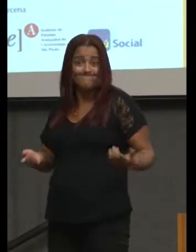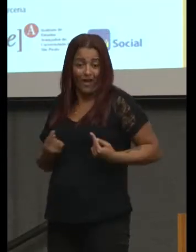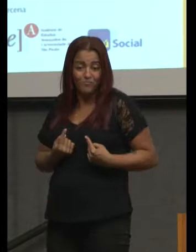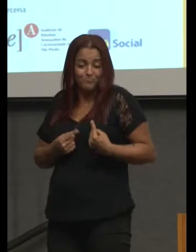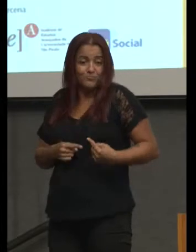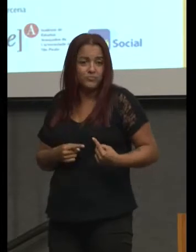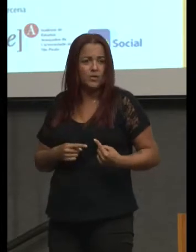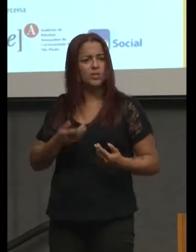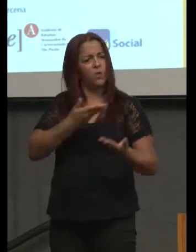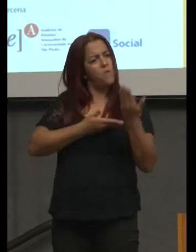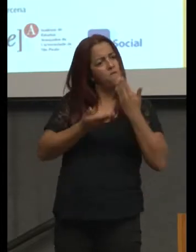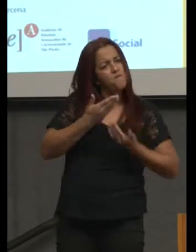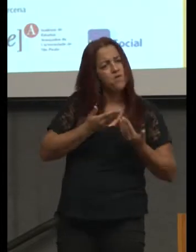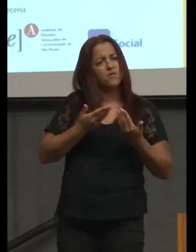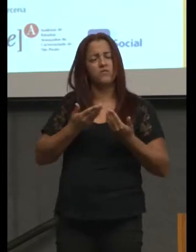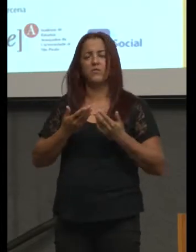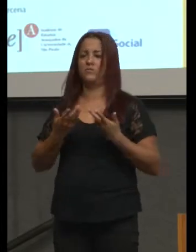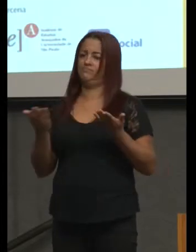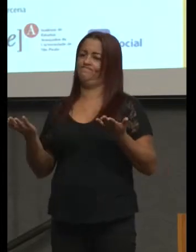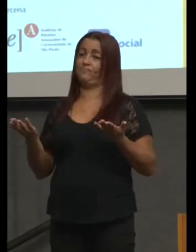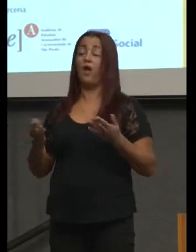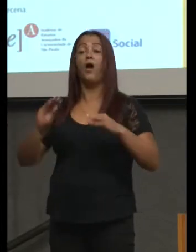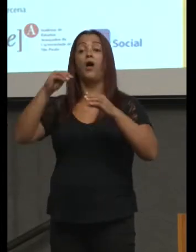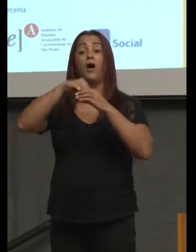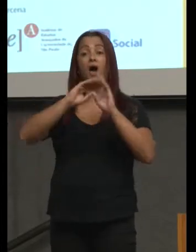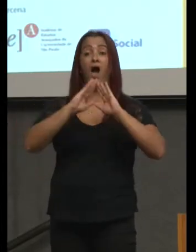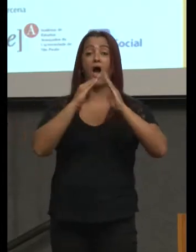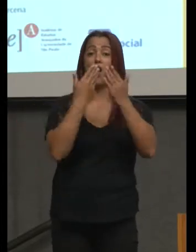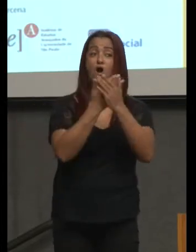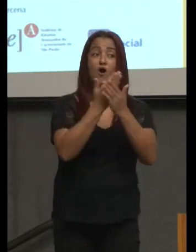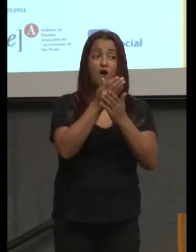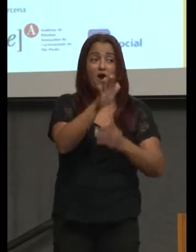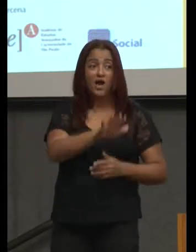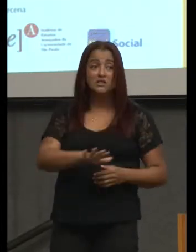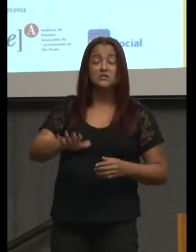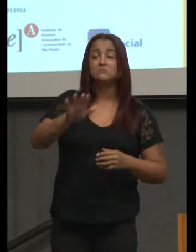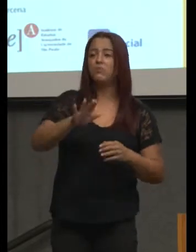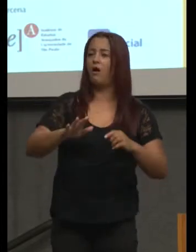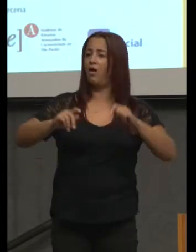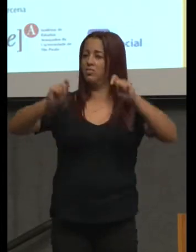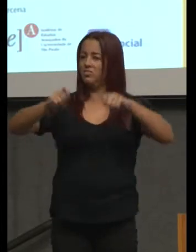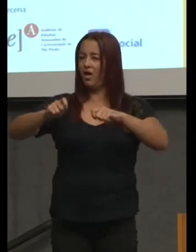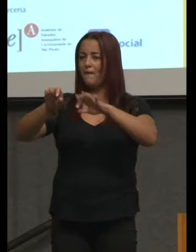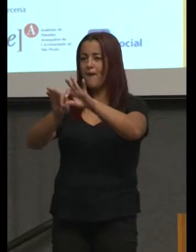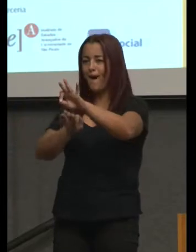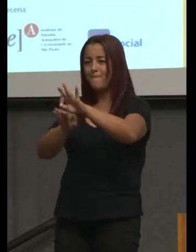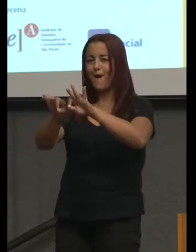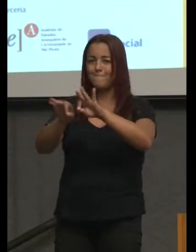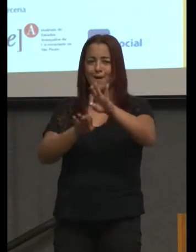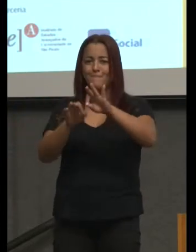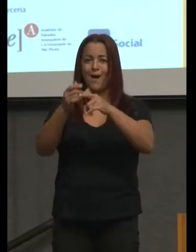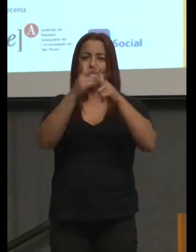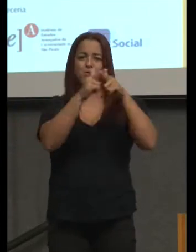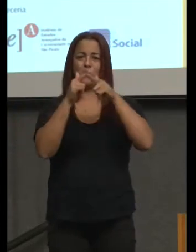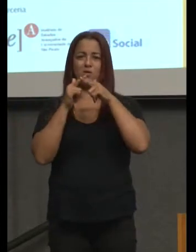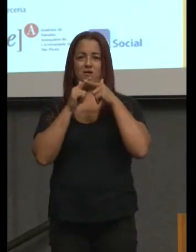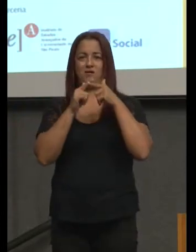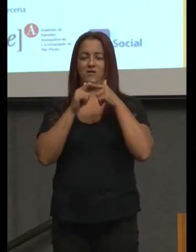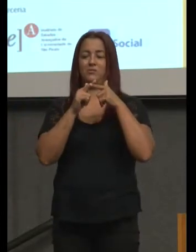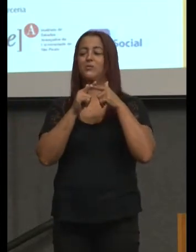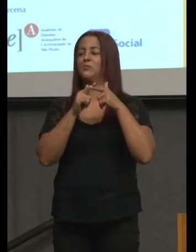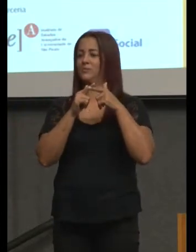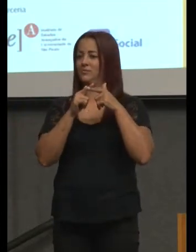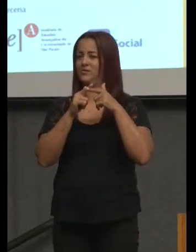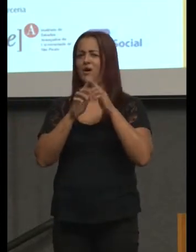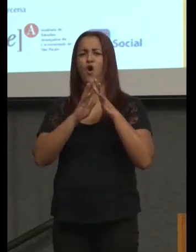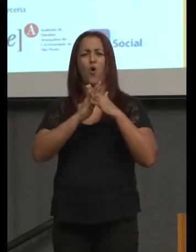disputa, etc. E a escola é espaço, necessariamente, espaço de conflito. Ah, conflito é coisa ruim. Não, conflito não